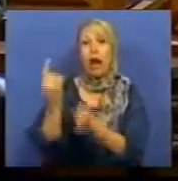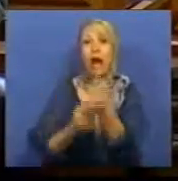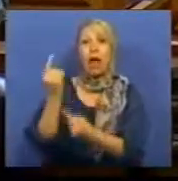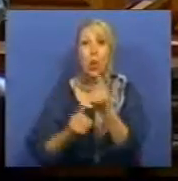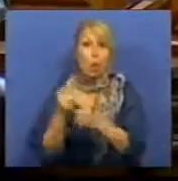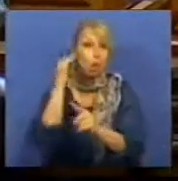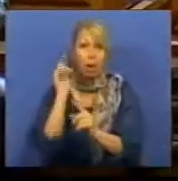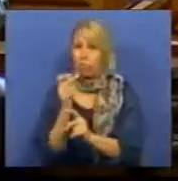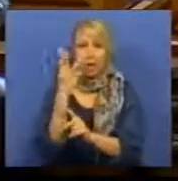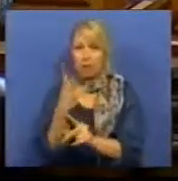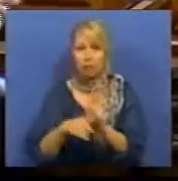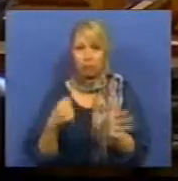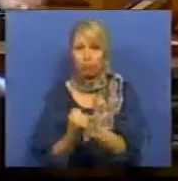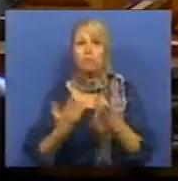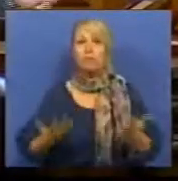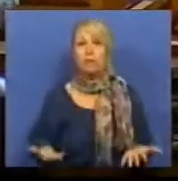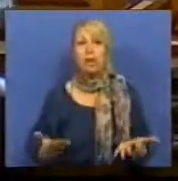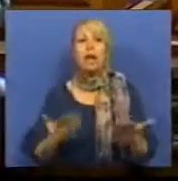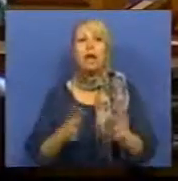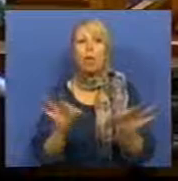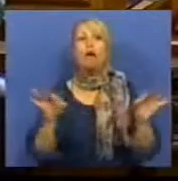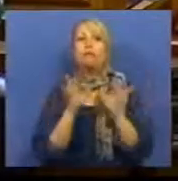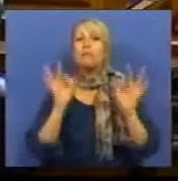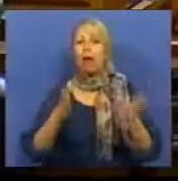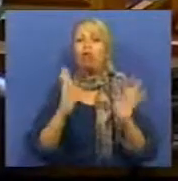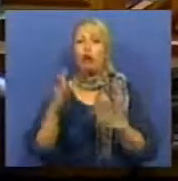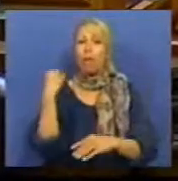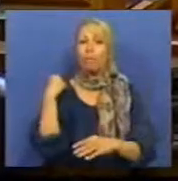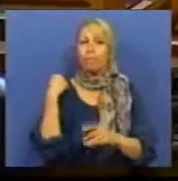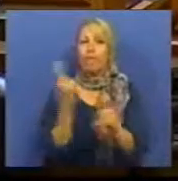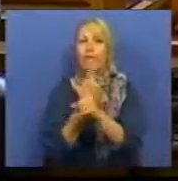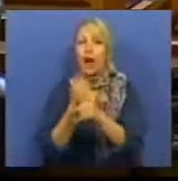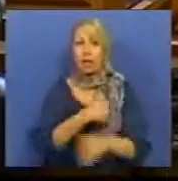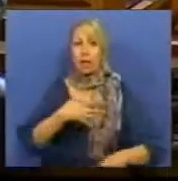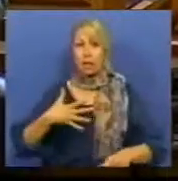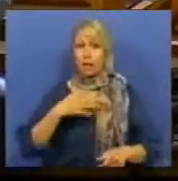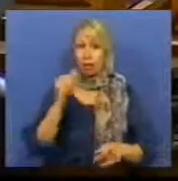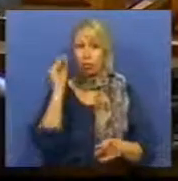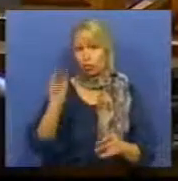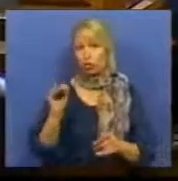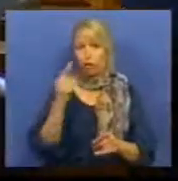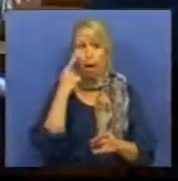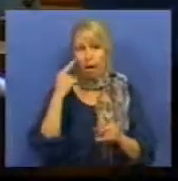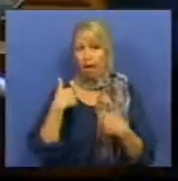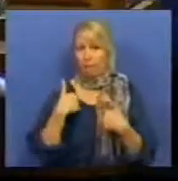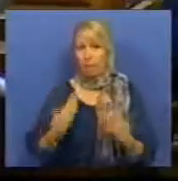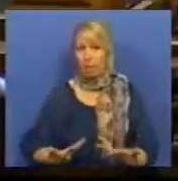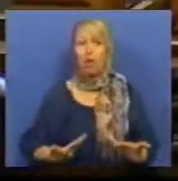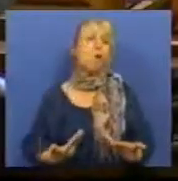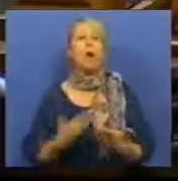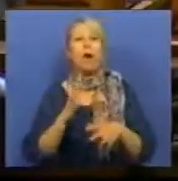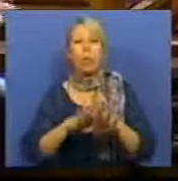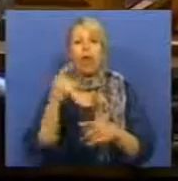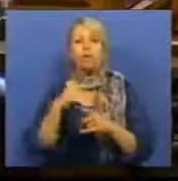e, por outro lado, também, tal como fomos alertados por diversas entidades, na eventualidade de haver